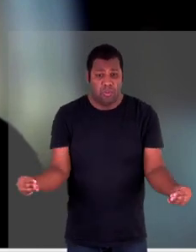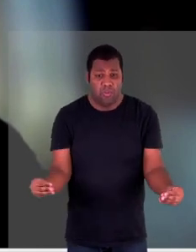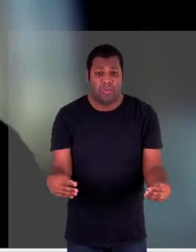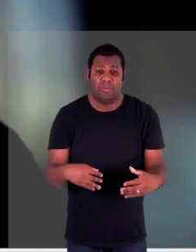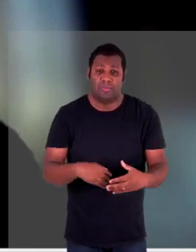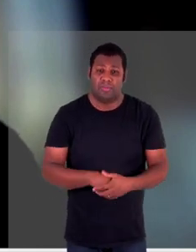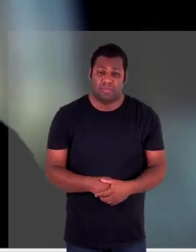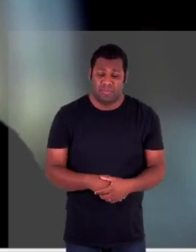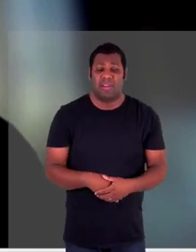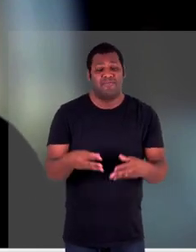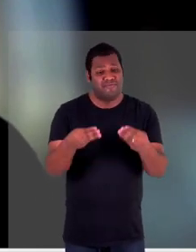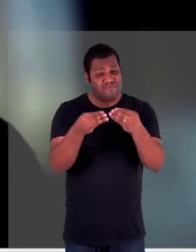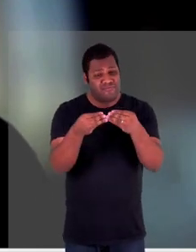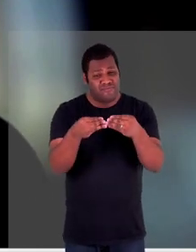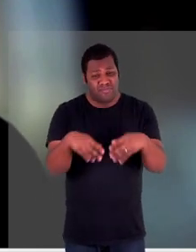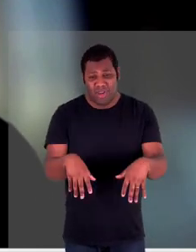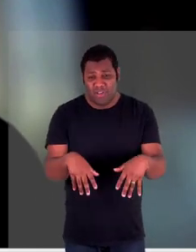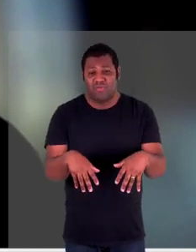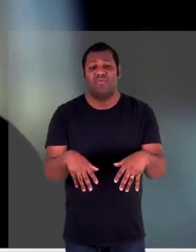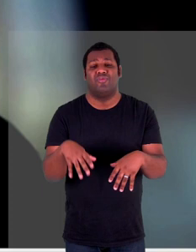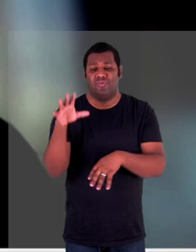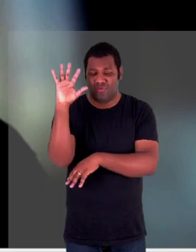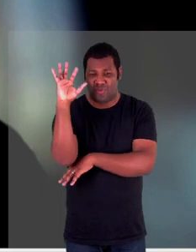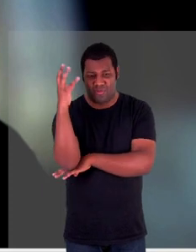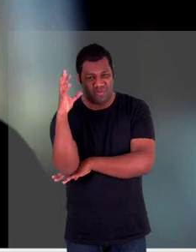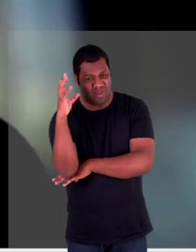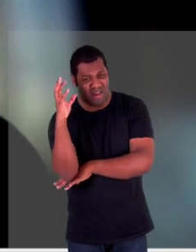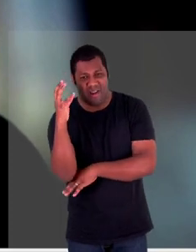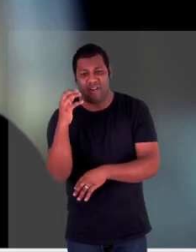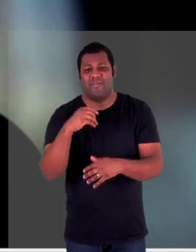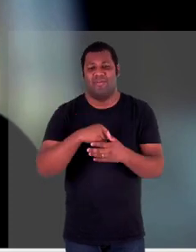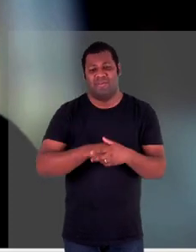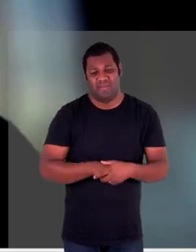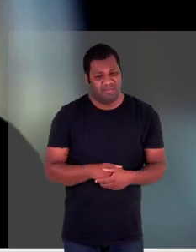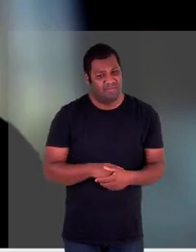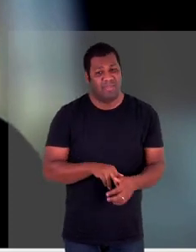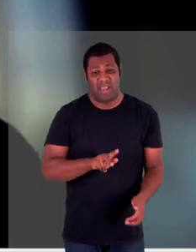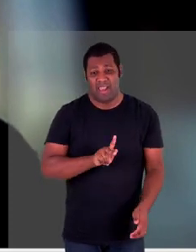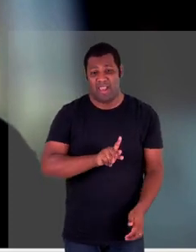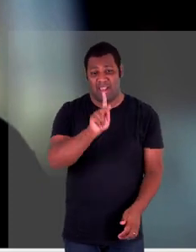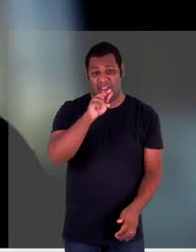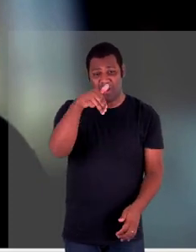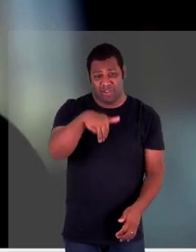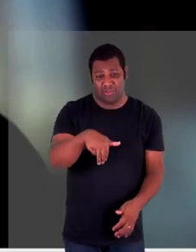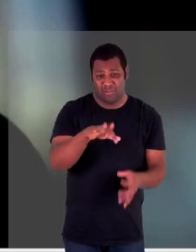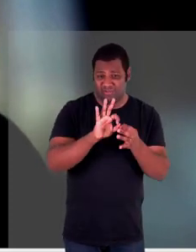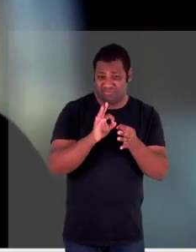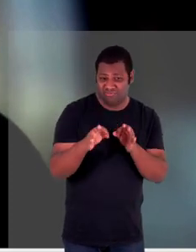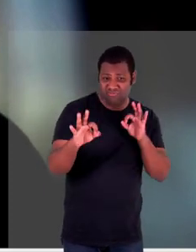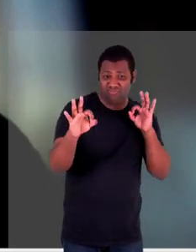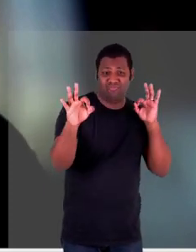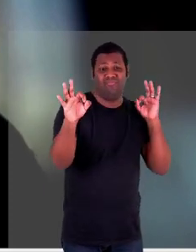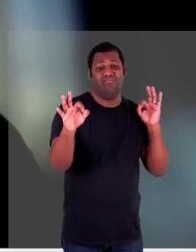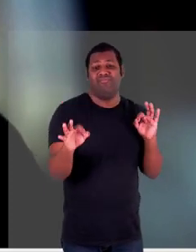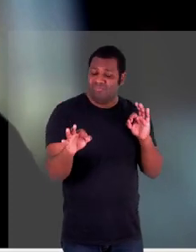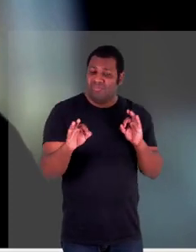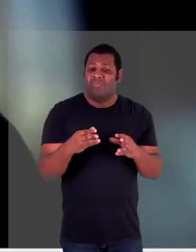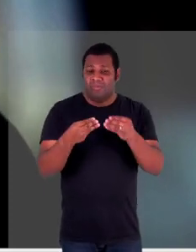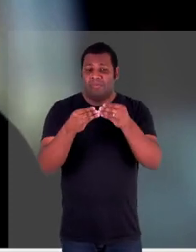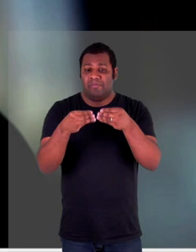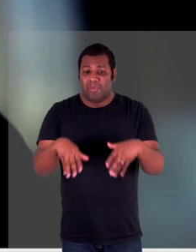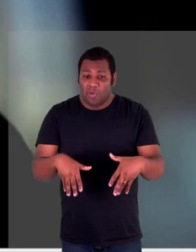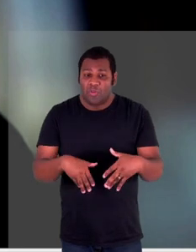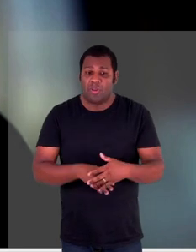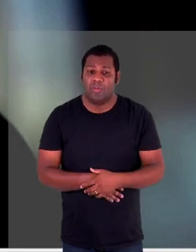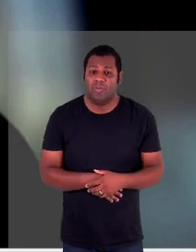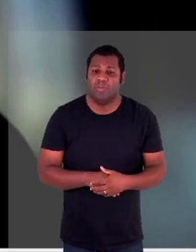afeta completamente todo o ecossistema de milhares de quilômetros quadrados aqui na região sul da Ucrânia nessa